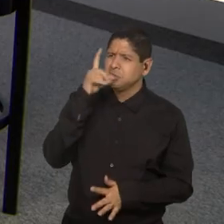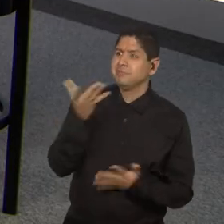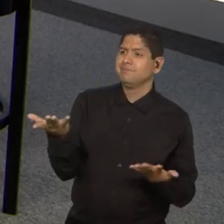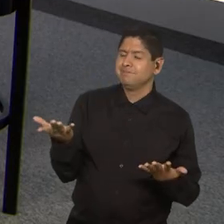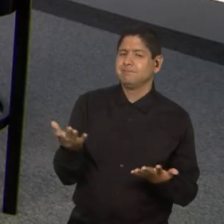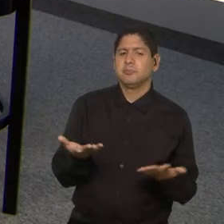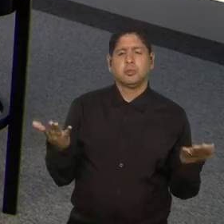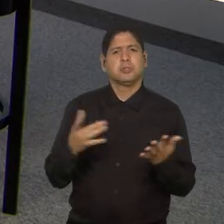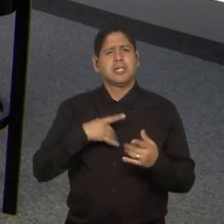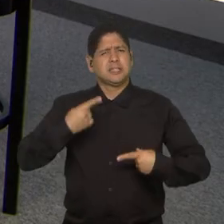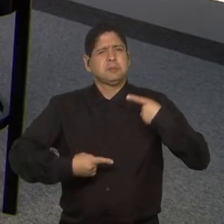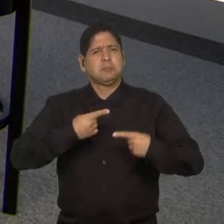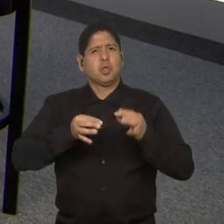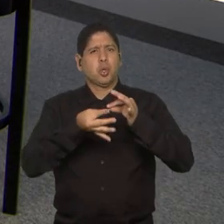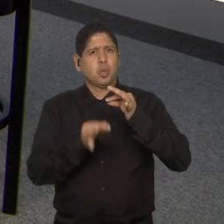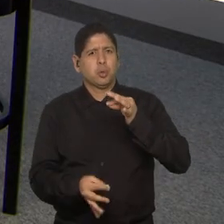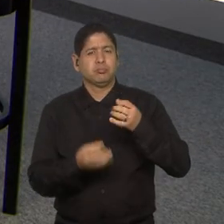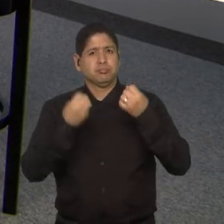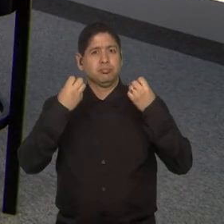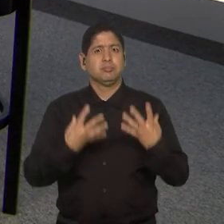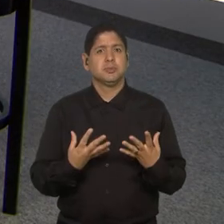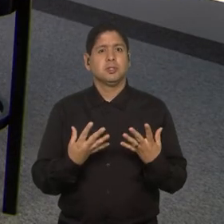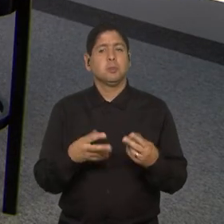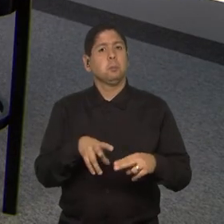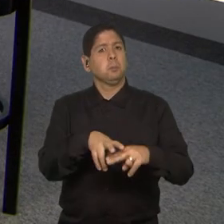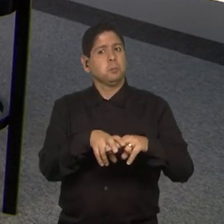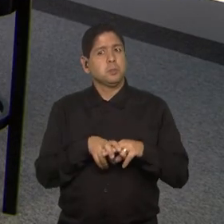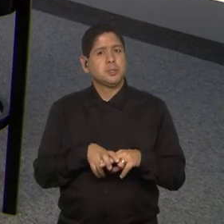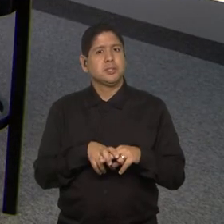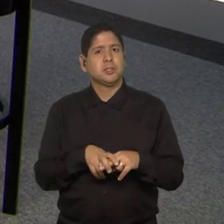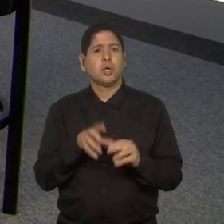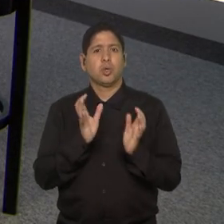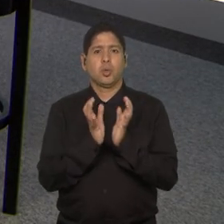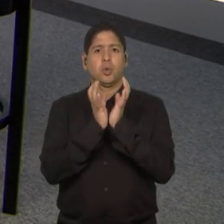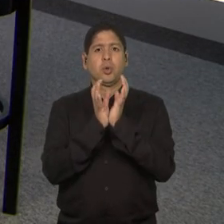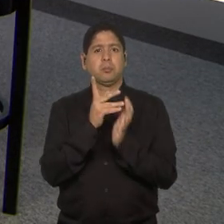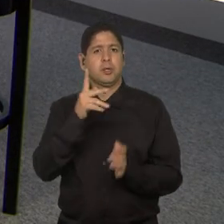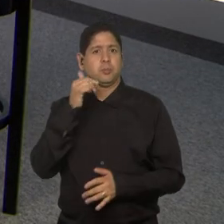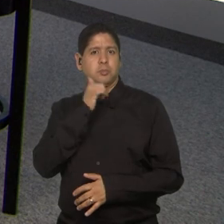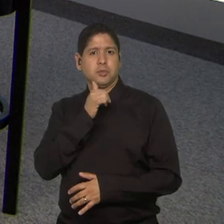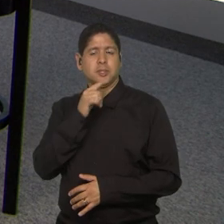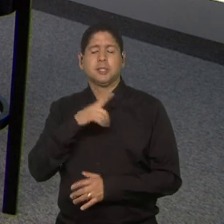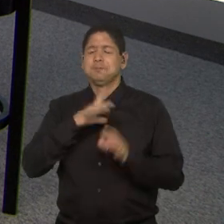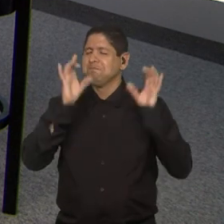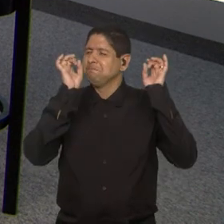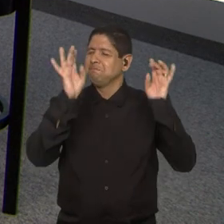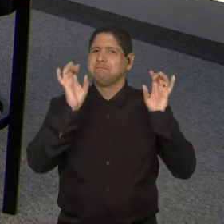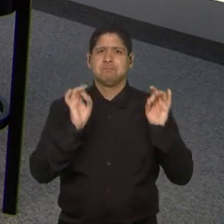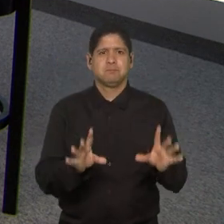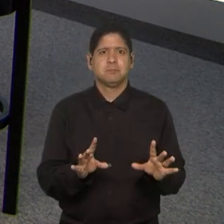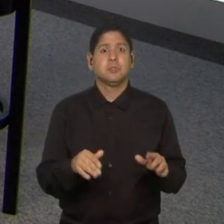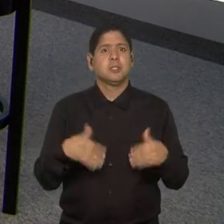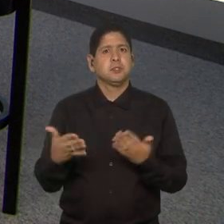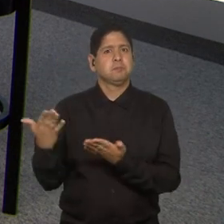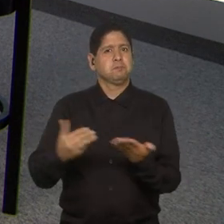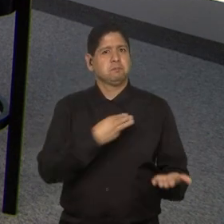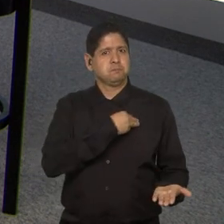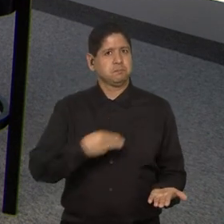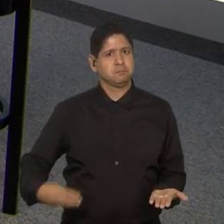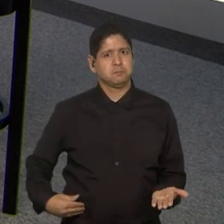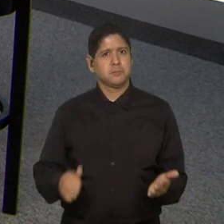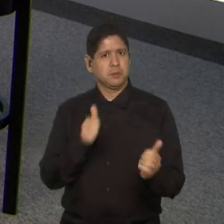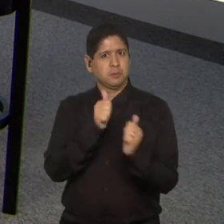Pois é, a gente tem um debate longo pela frente e por isso a Copa Delas está super especial. A gente recebe a ministra do